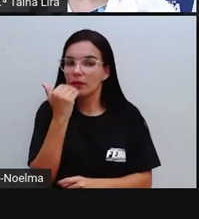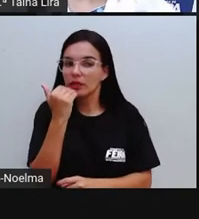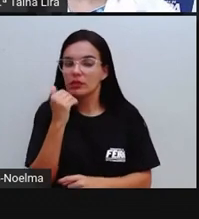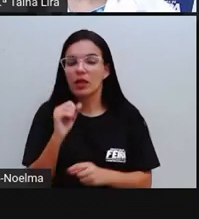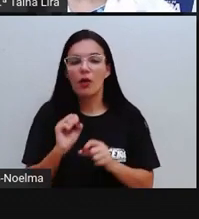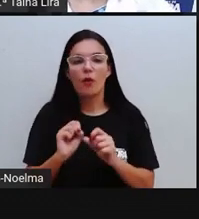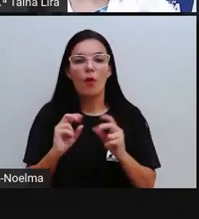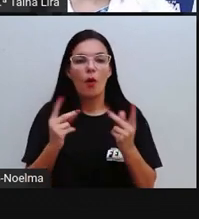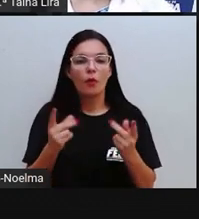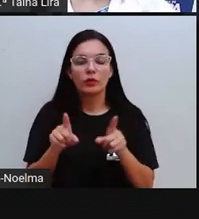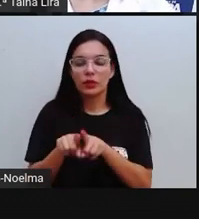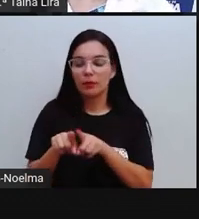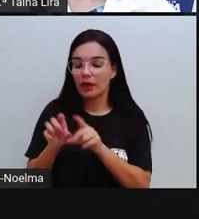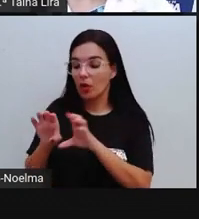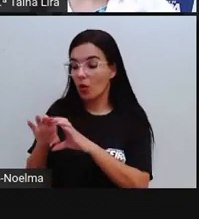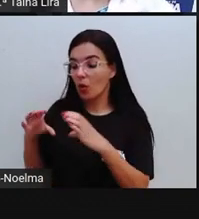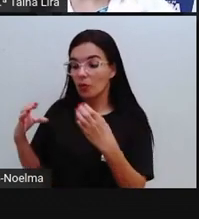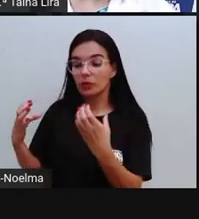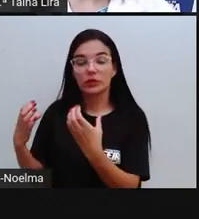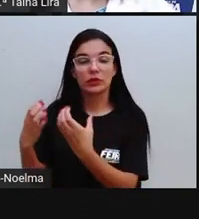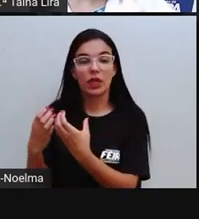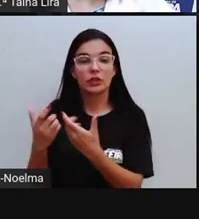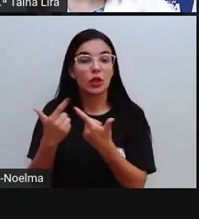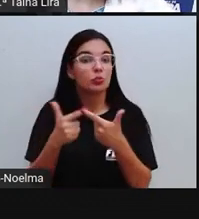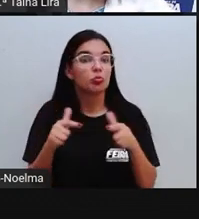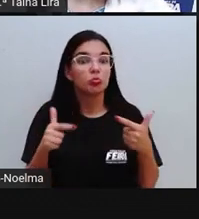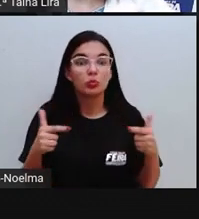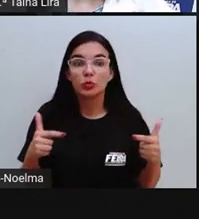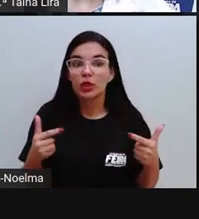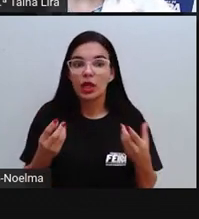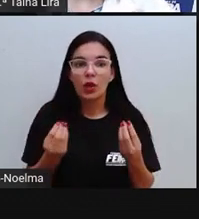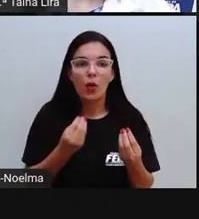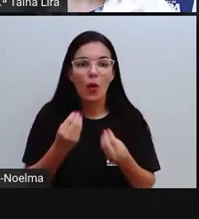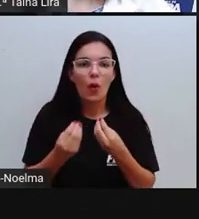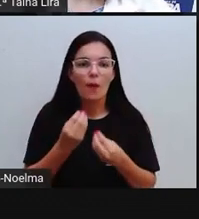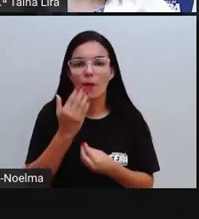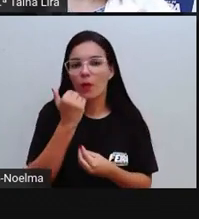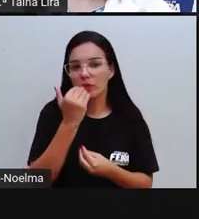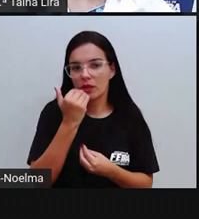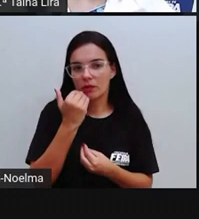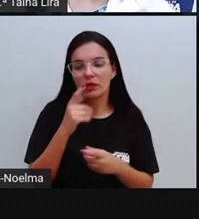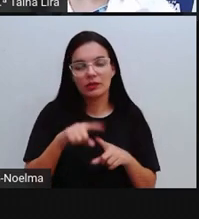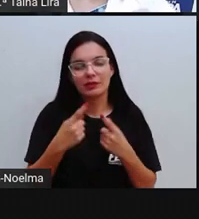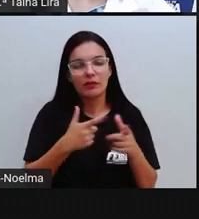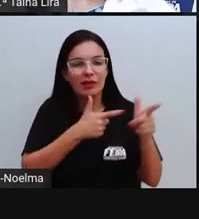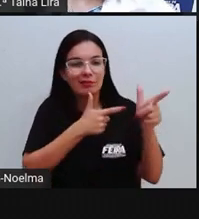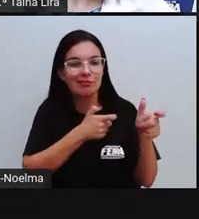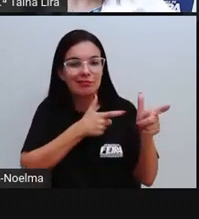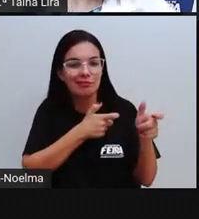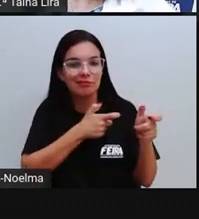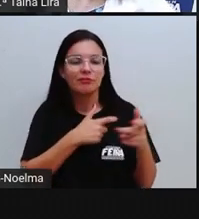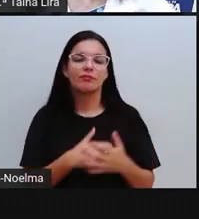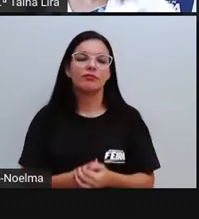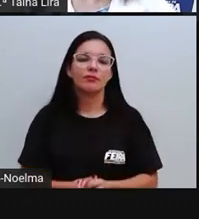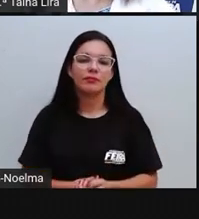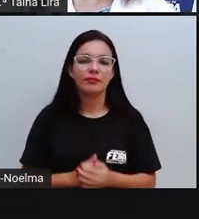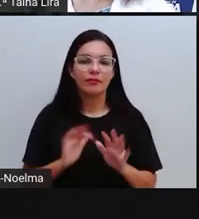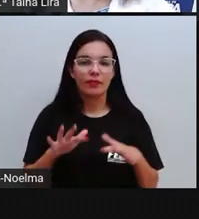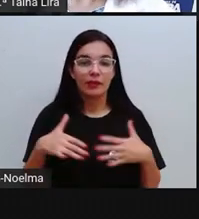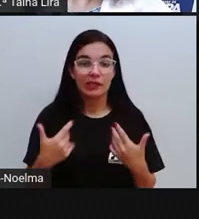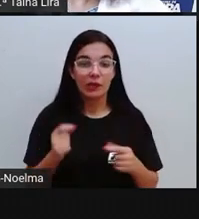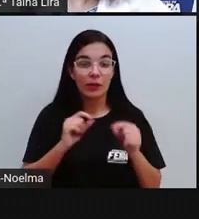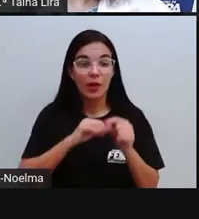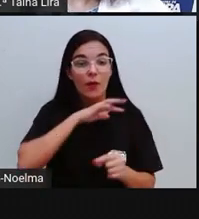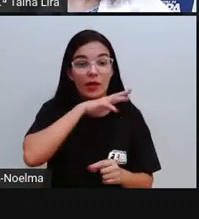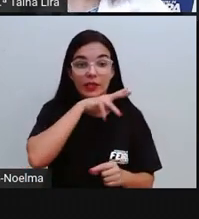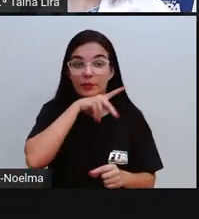em comunidades onde as pessoas realmente vivem, né, da caça. Mas de maneira geral, o extrativismo